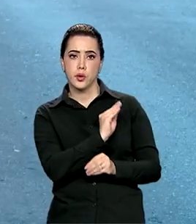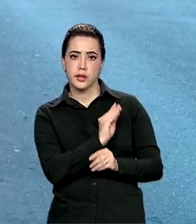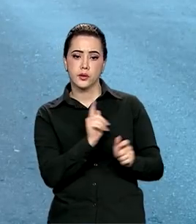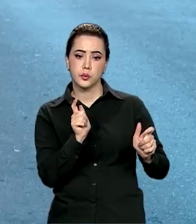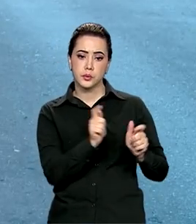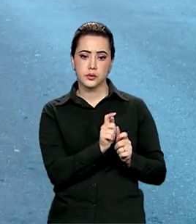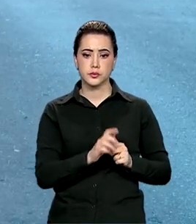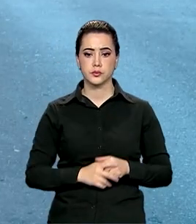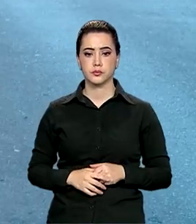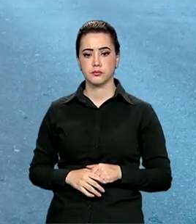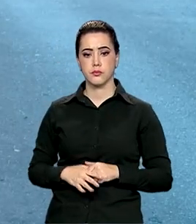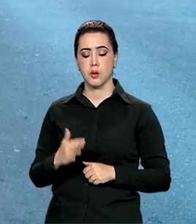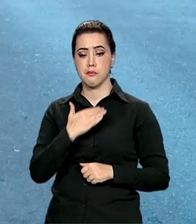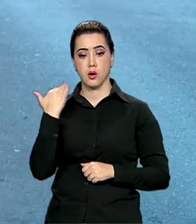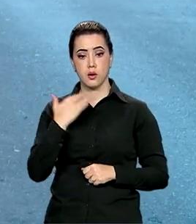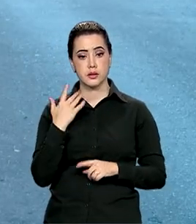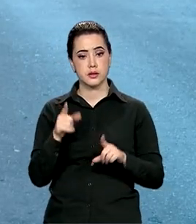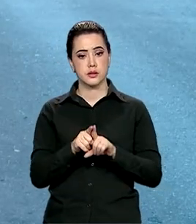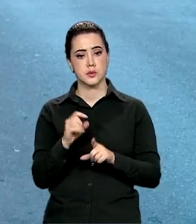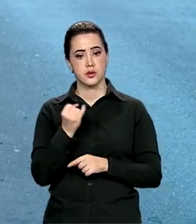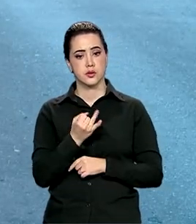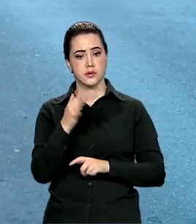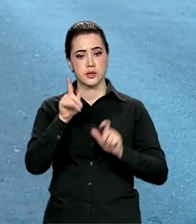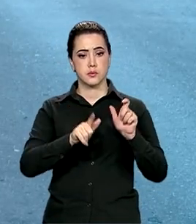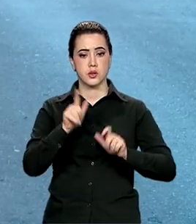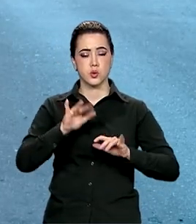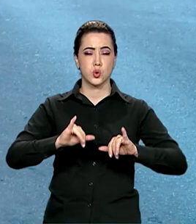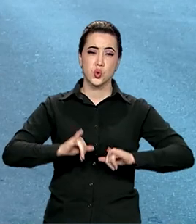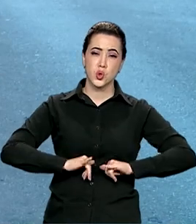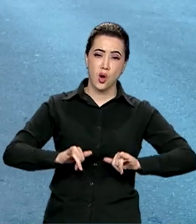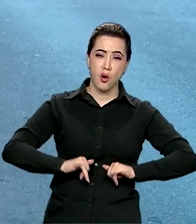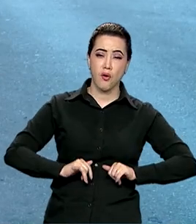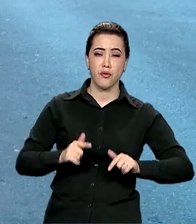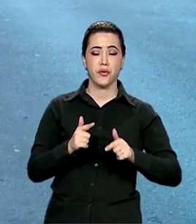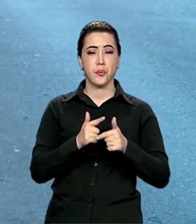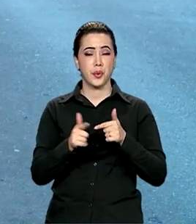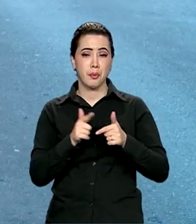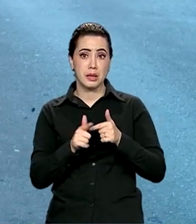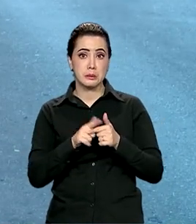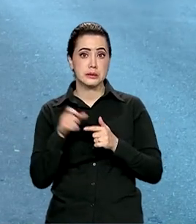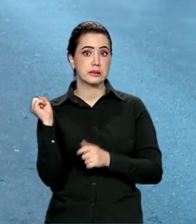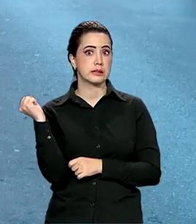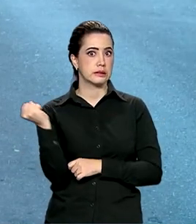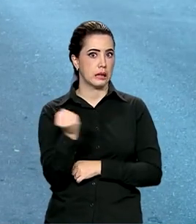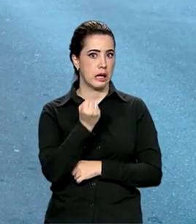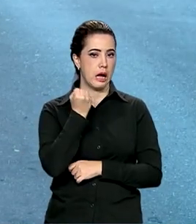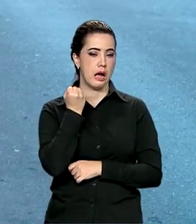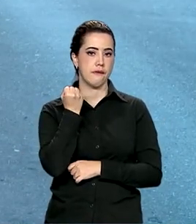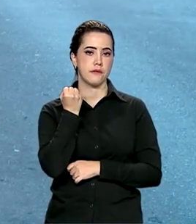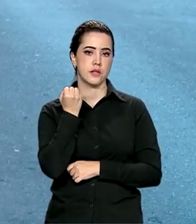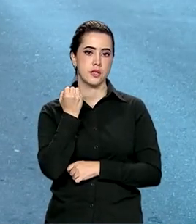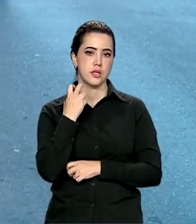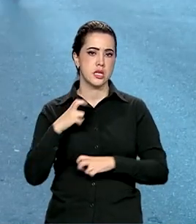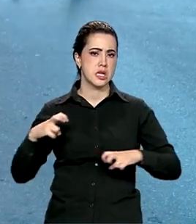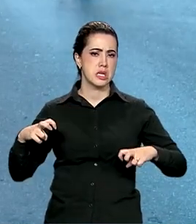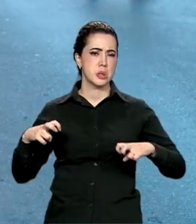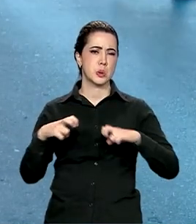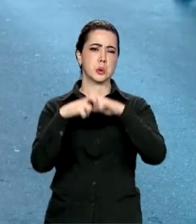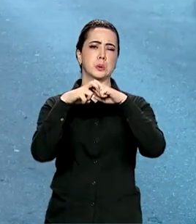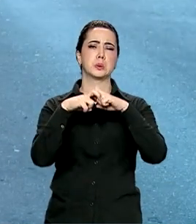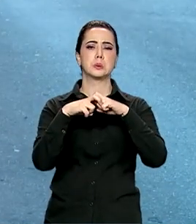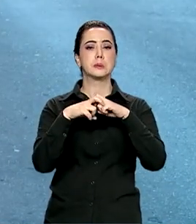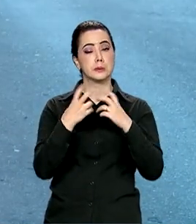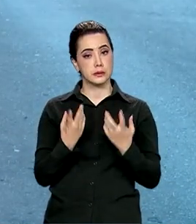das mortes, muitas pessoas sofrem lesões graves ou permanentes em acidentes de trânsito. Um prejuízo